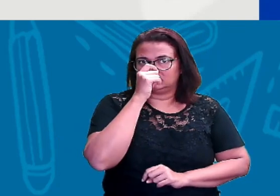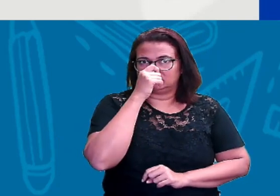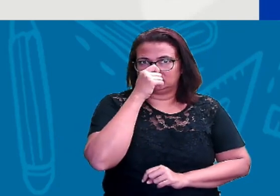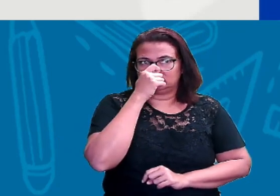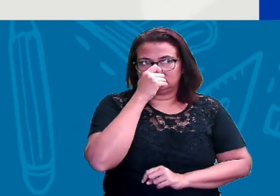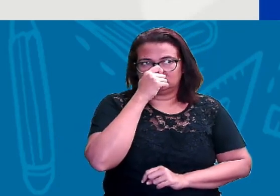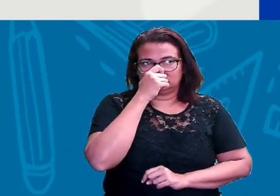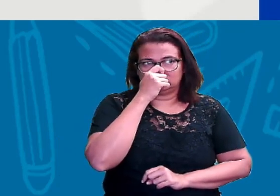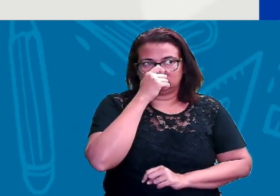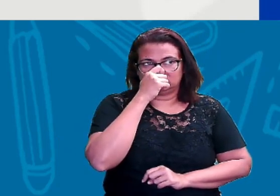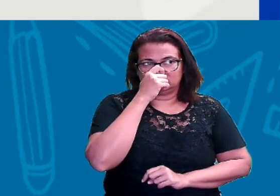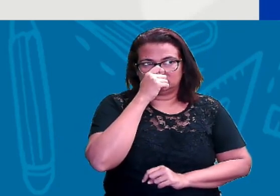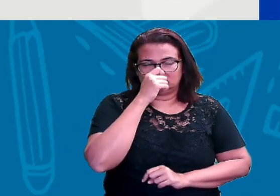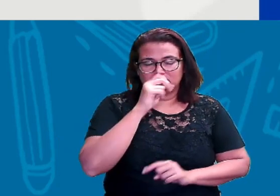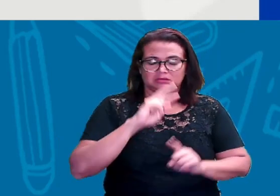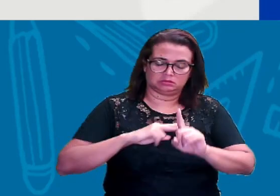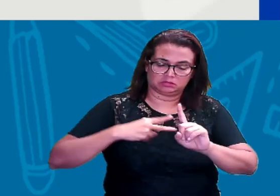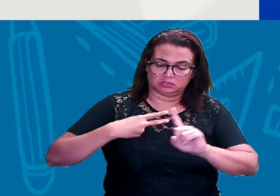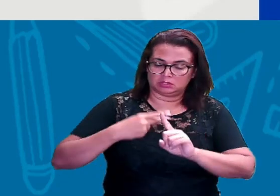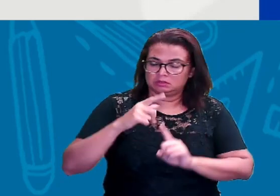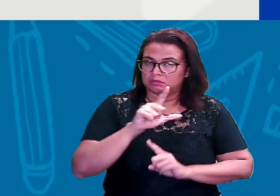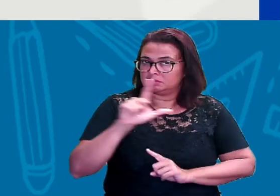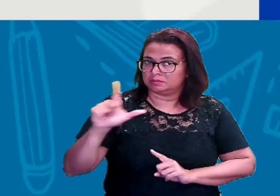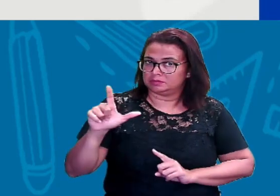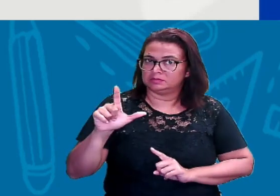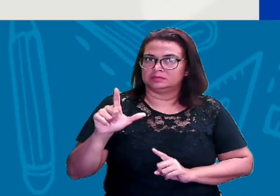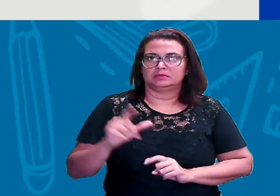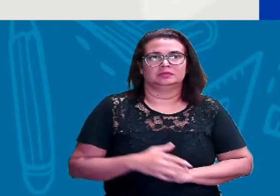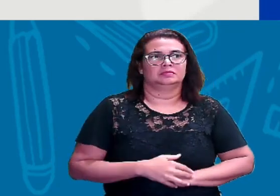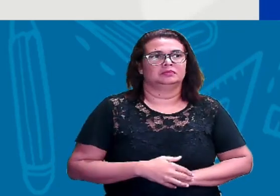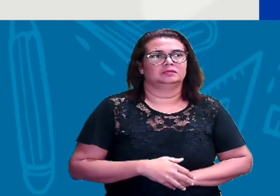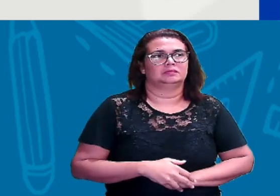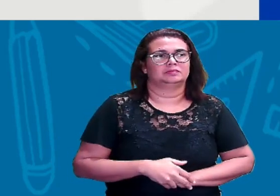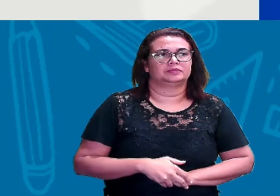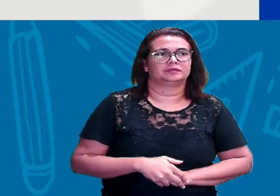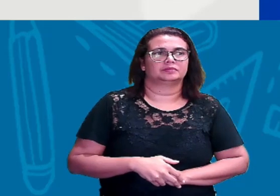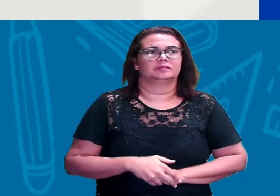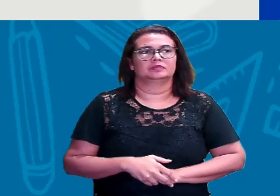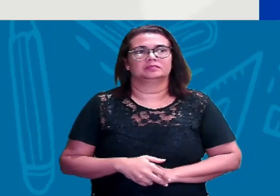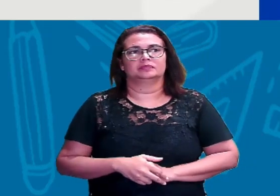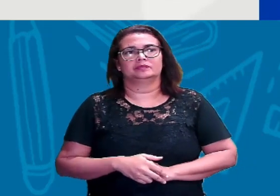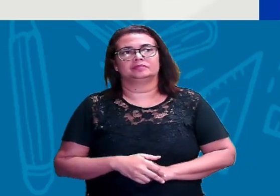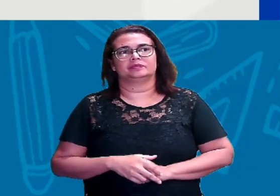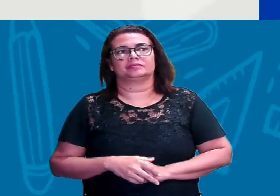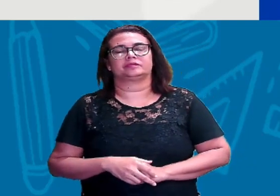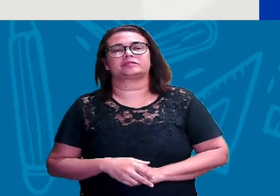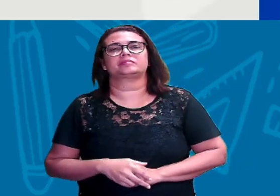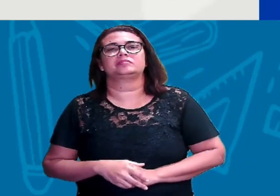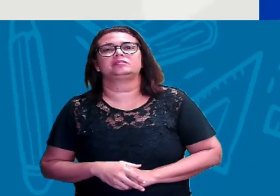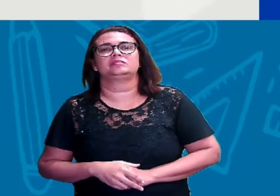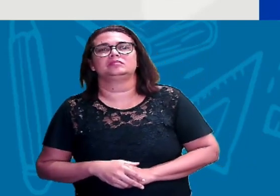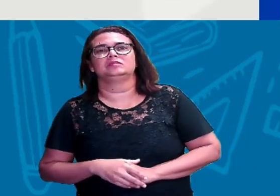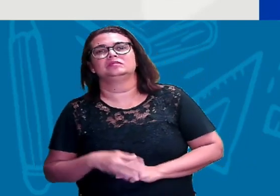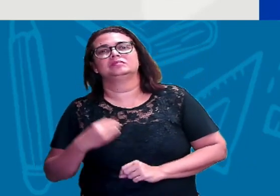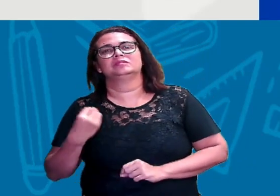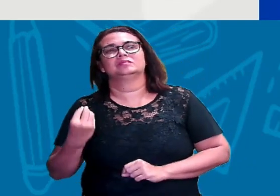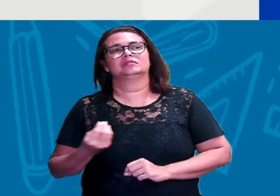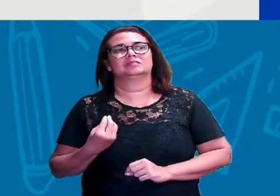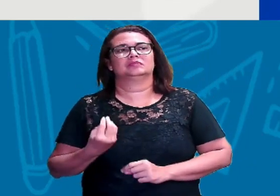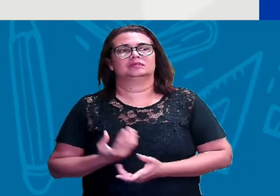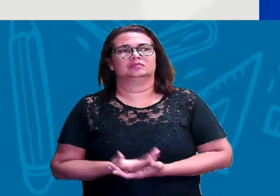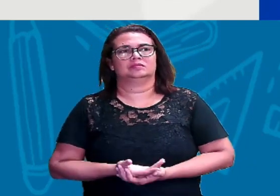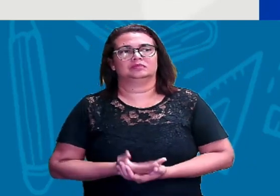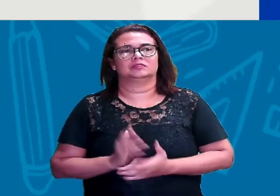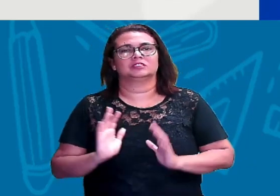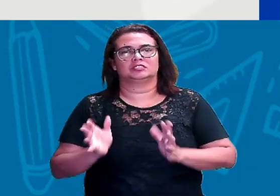Se fosse L, DOUBLE, L. Certinho? Bom, mas quando chega esse momento, é o momento que é assim.